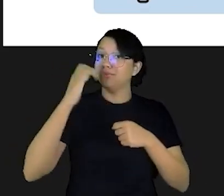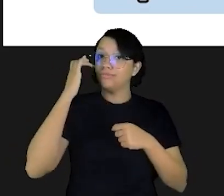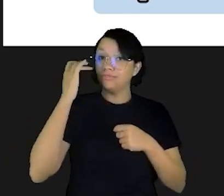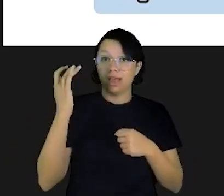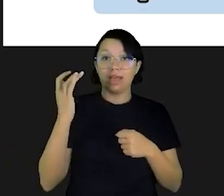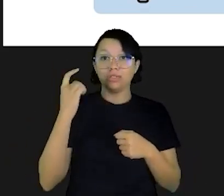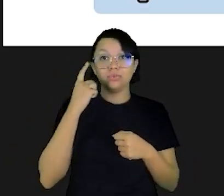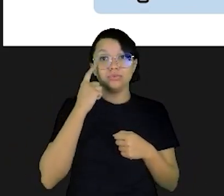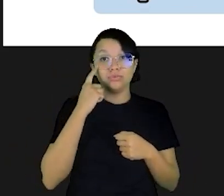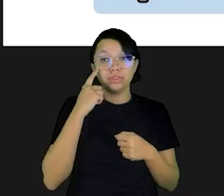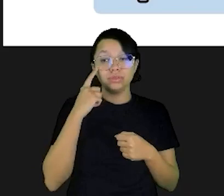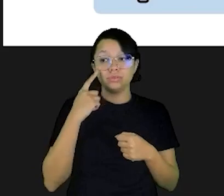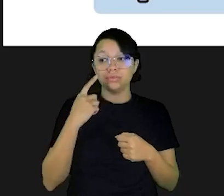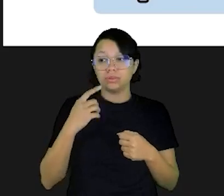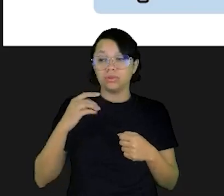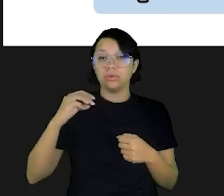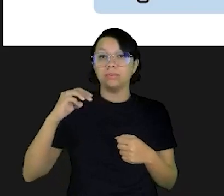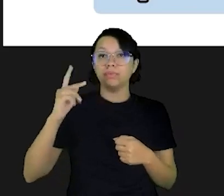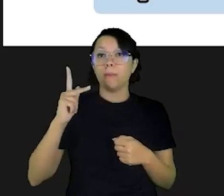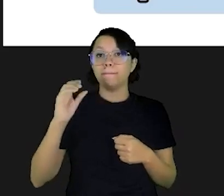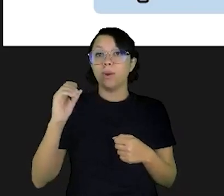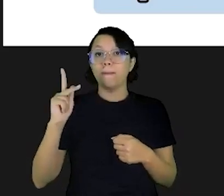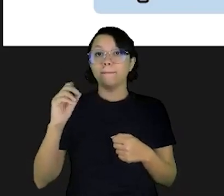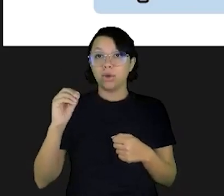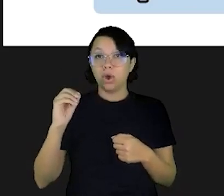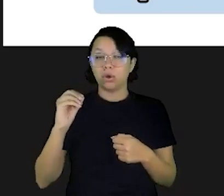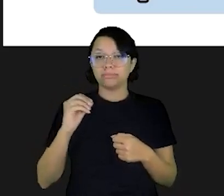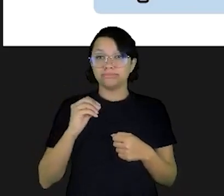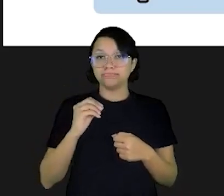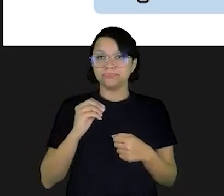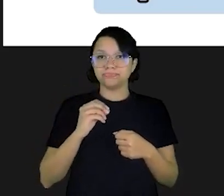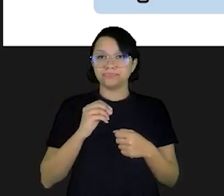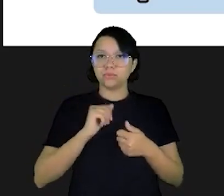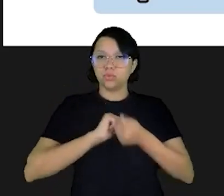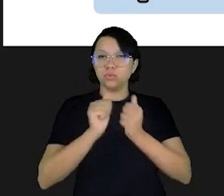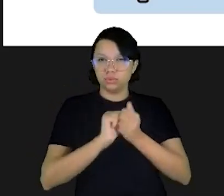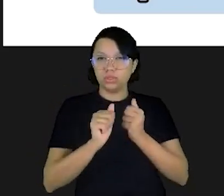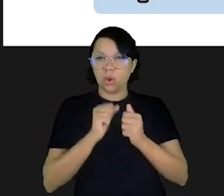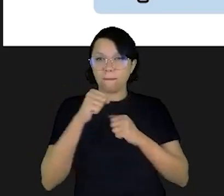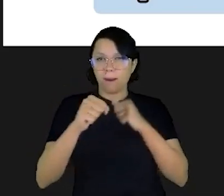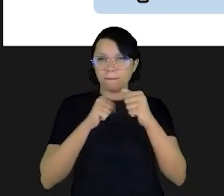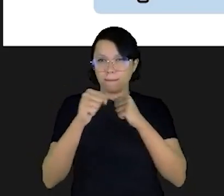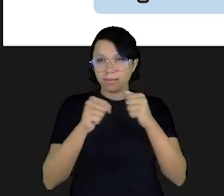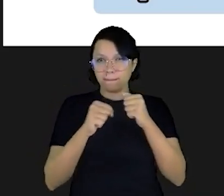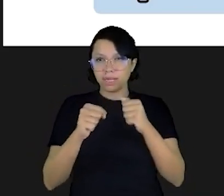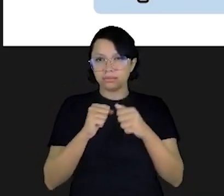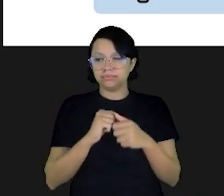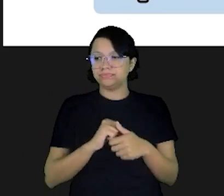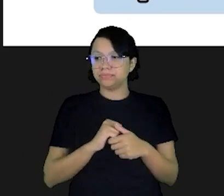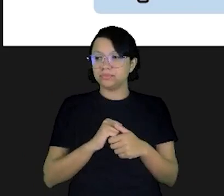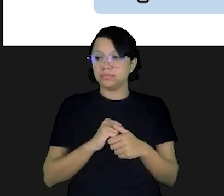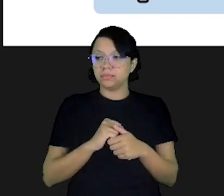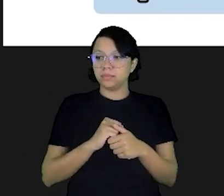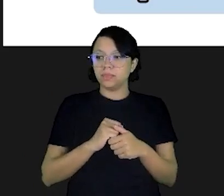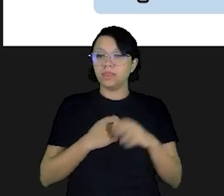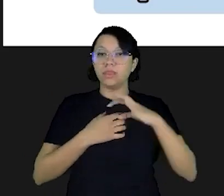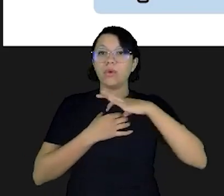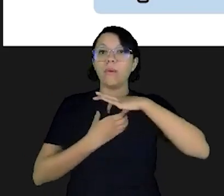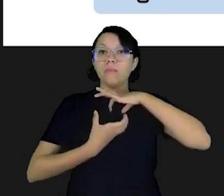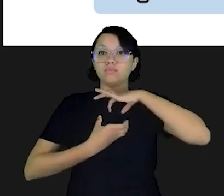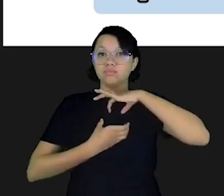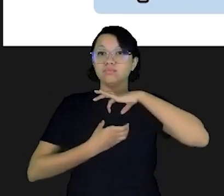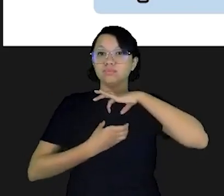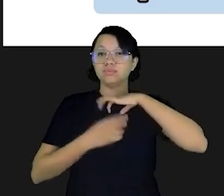dias, o atleta Ascelino Popó de Freitas, aquele lutador de boxe, vencedor de medalha de ouro em Unipida,